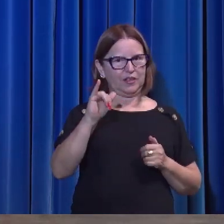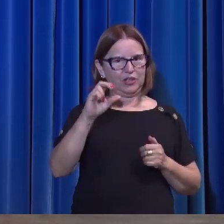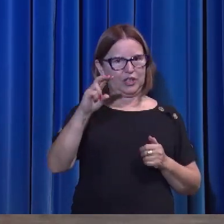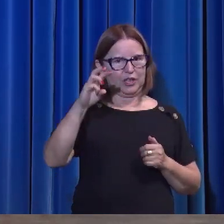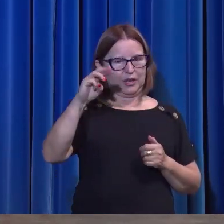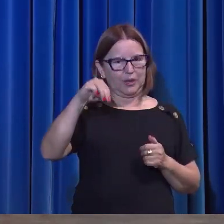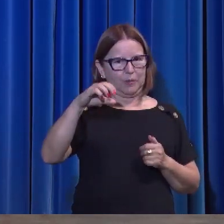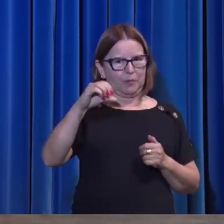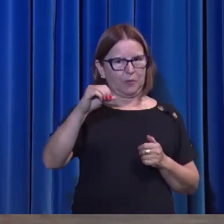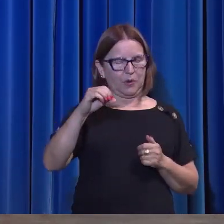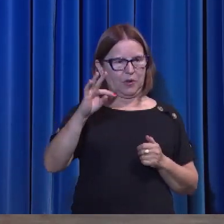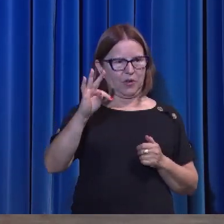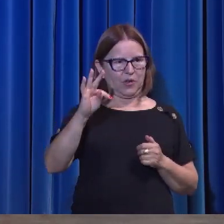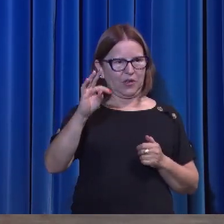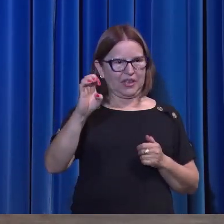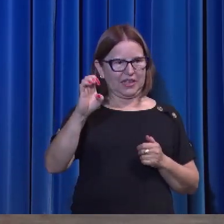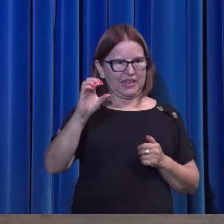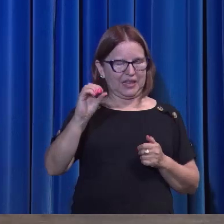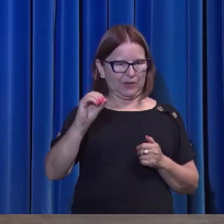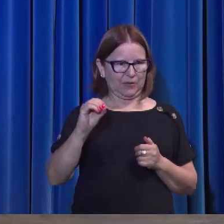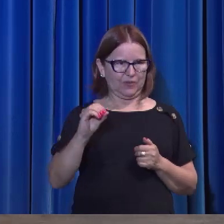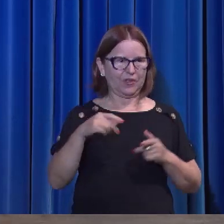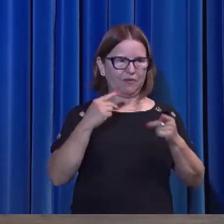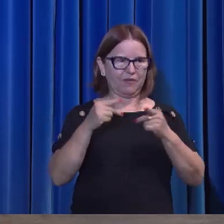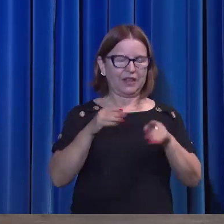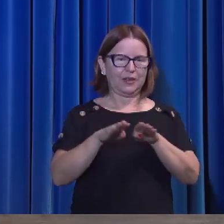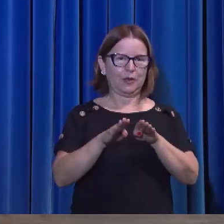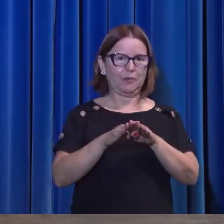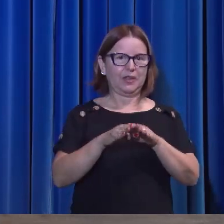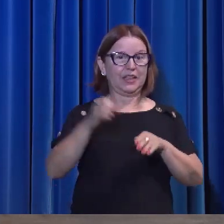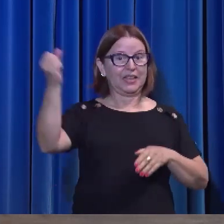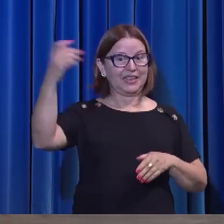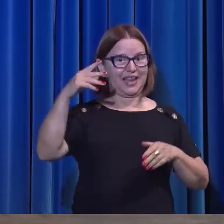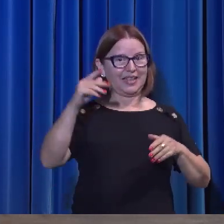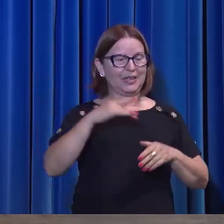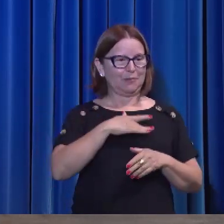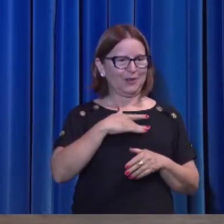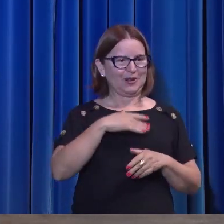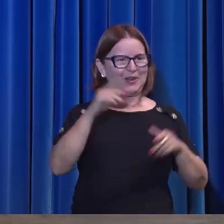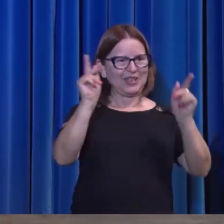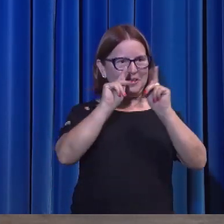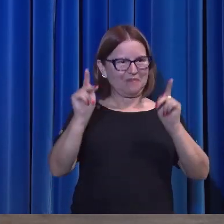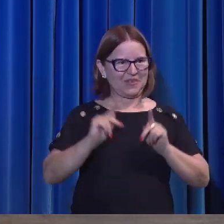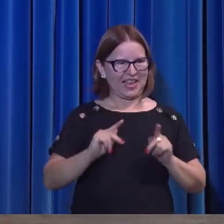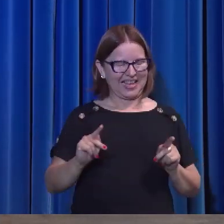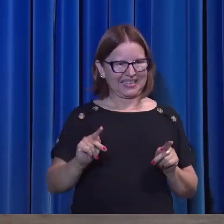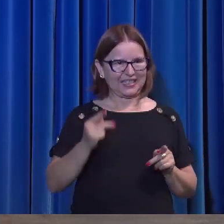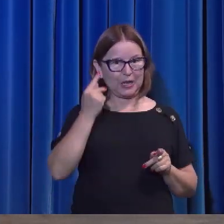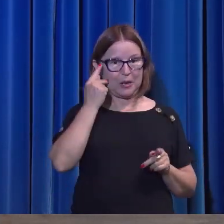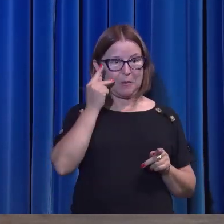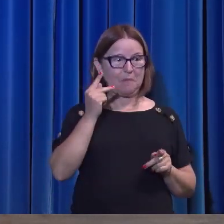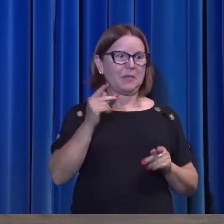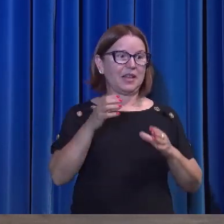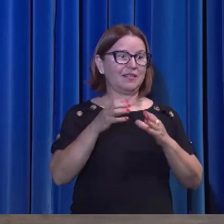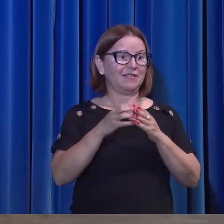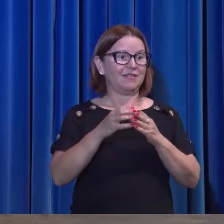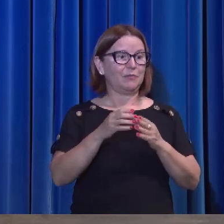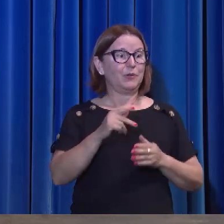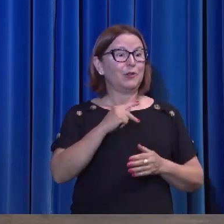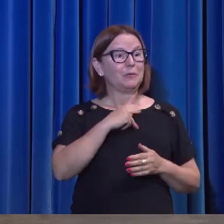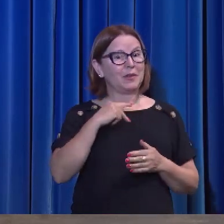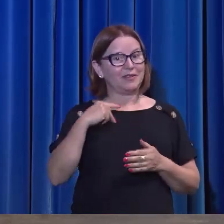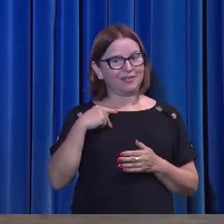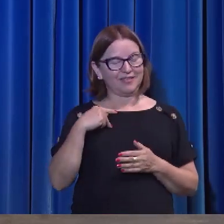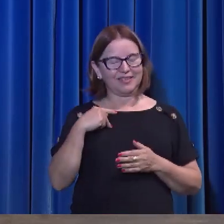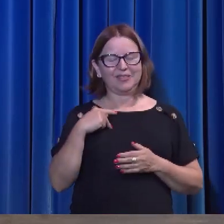Graça e paz para as igrejas, graça, misericórdia e paz para os pastores. Como